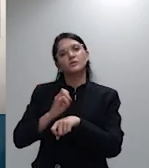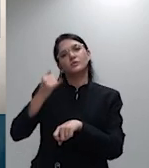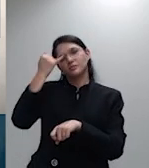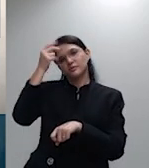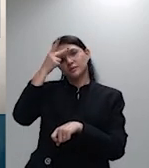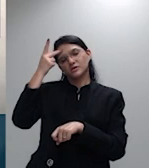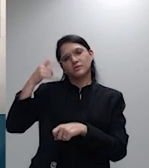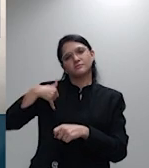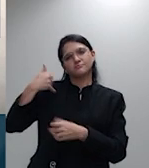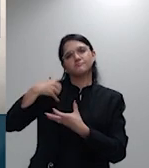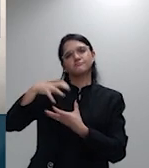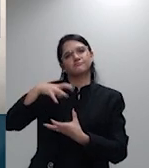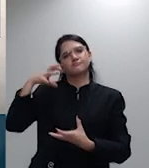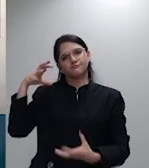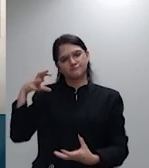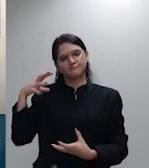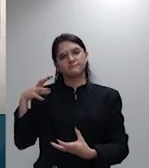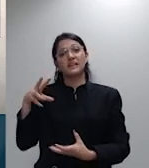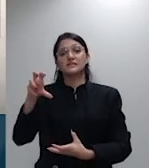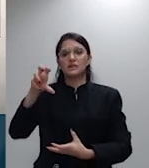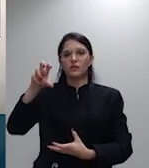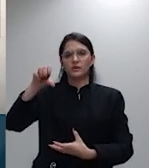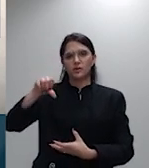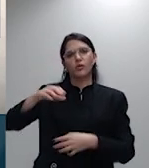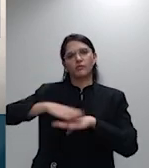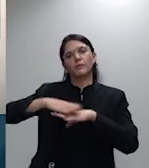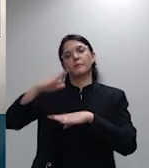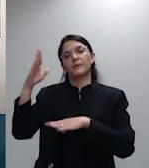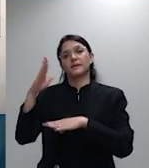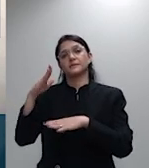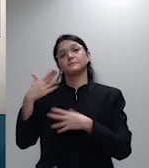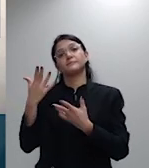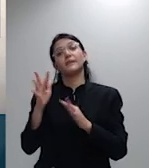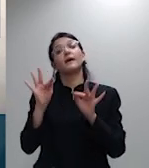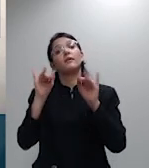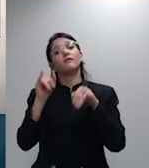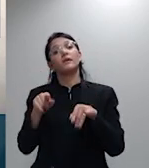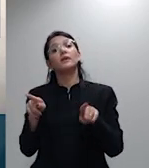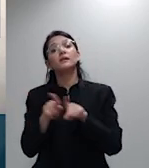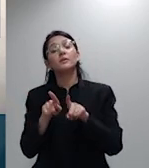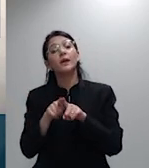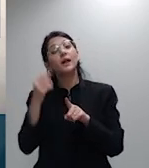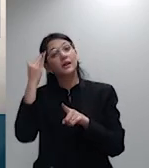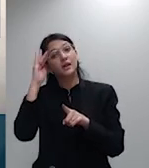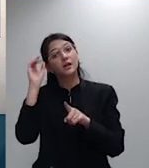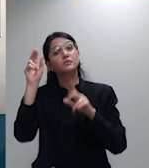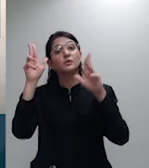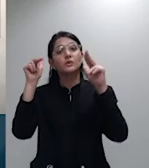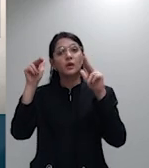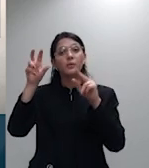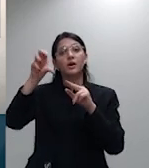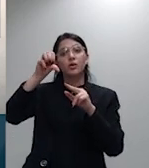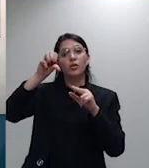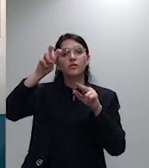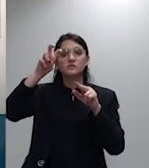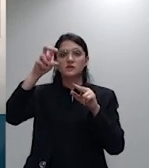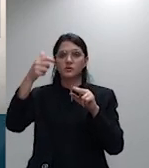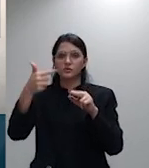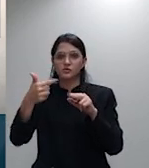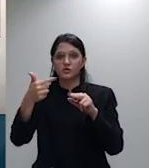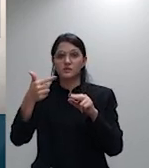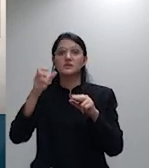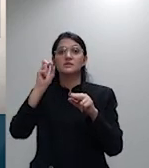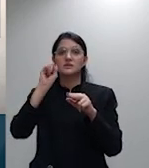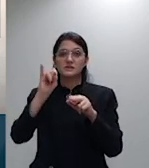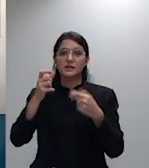fim ministro entendemos que o tema 952 se foi muito preciso no que concerne aos contratos